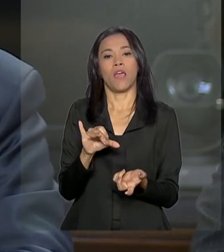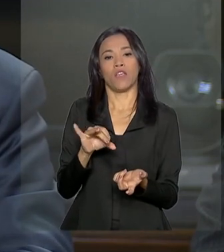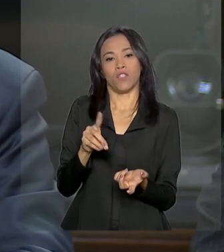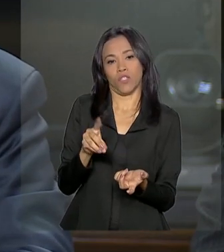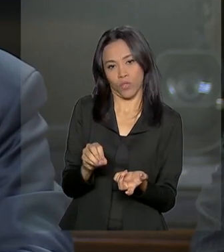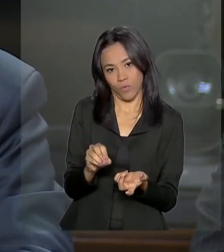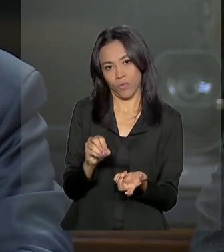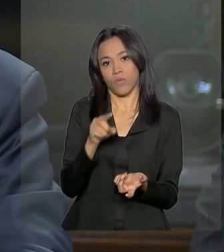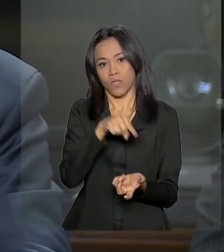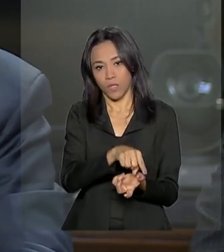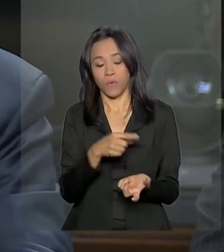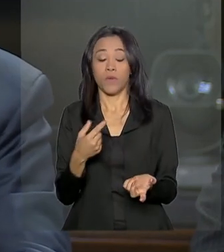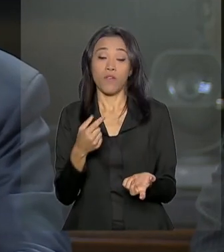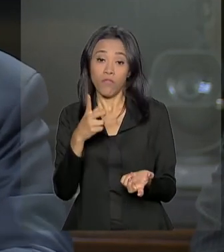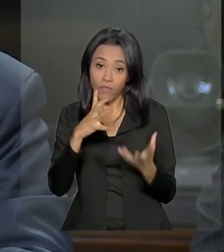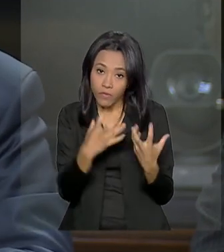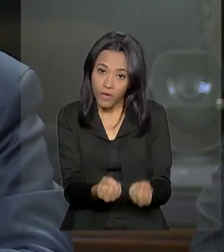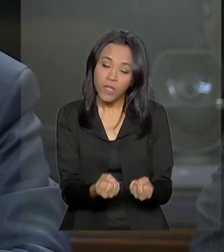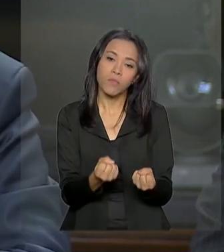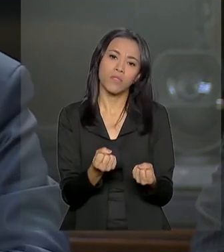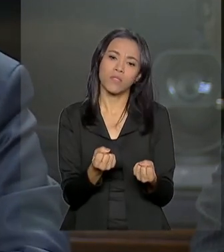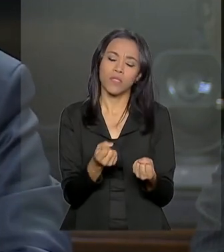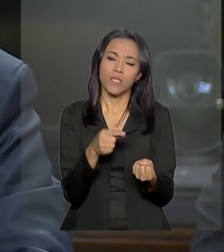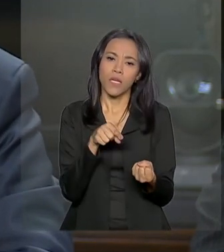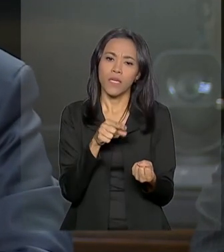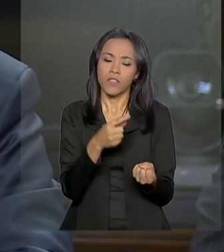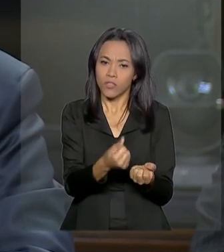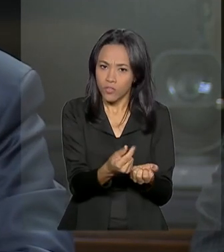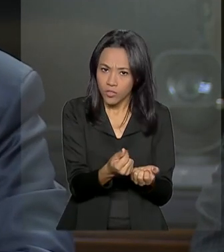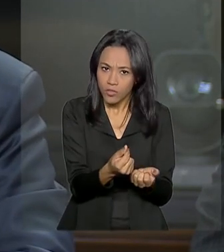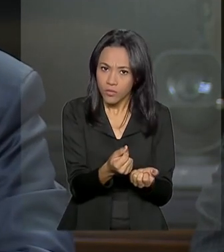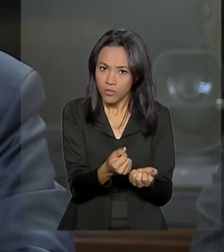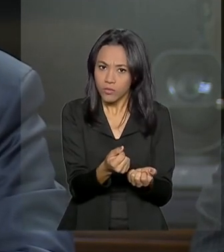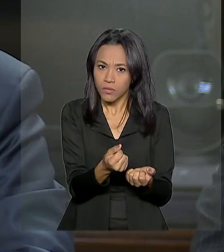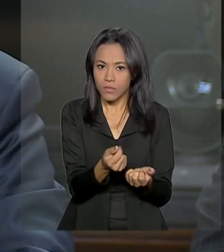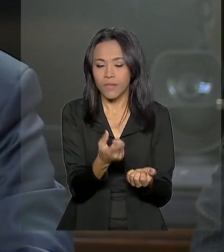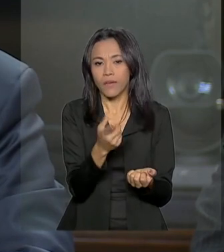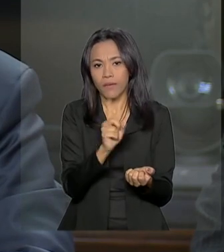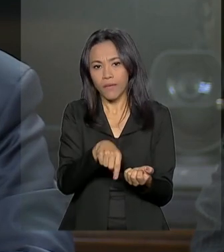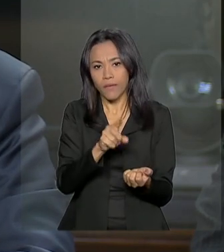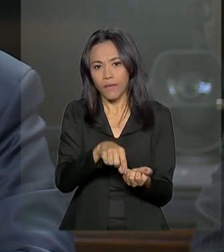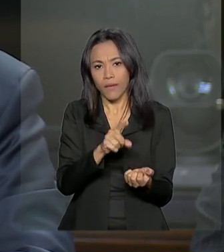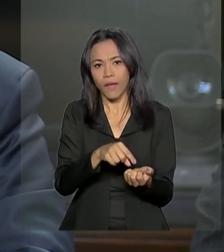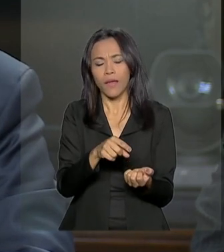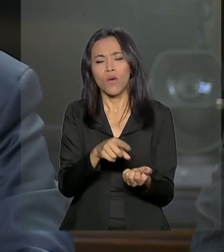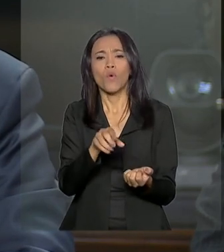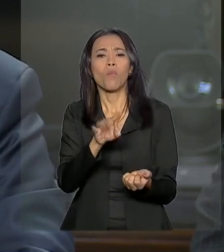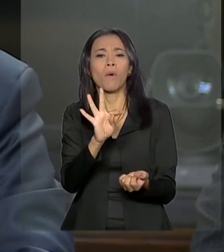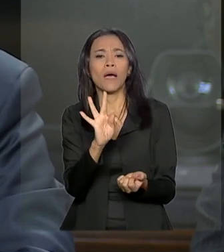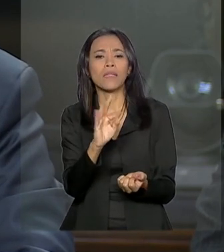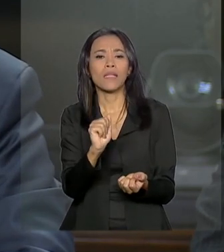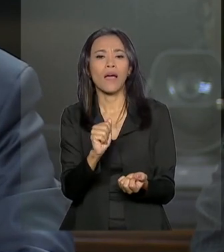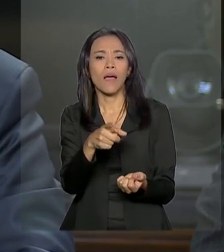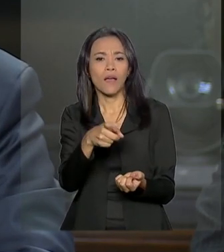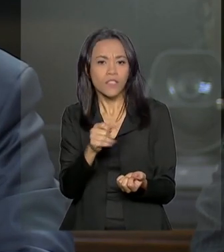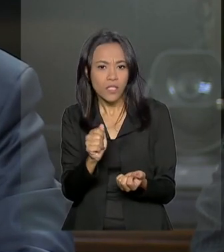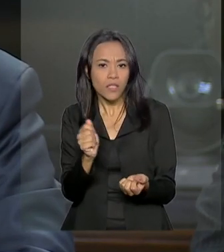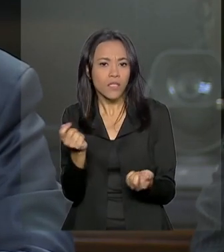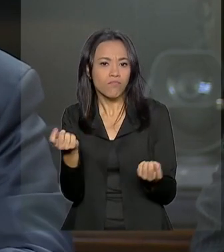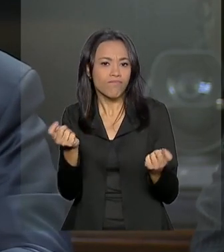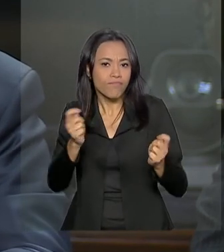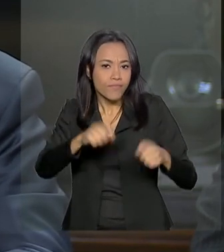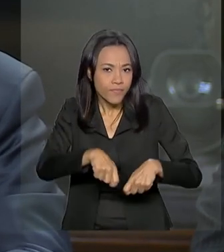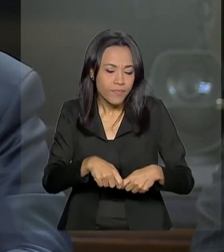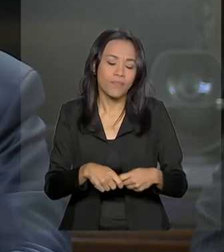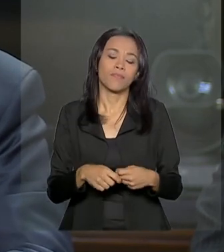dinheiro dos campeões, vamos reduzir esses dinheiros que saem favoravelmente, a taxas favoráveis, para